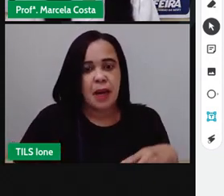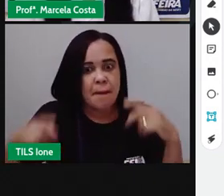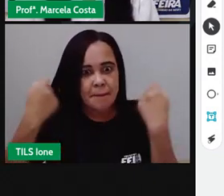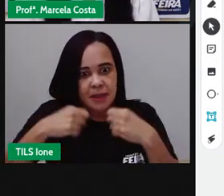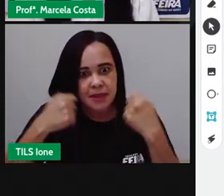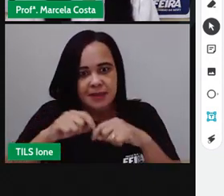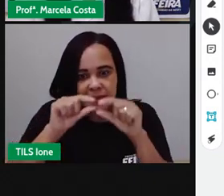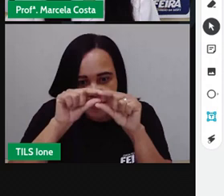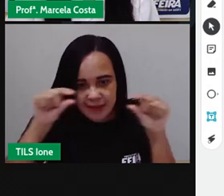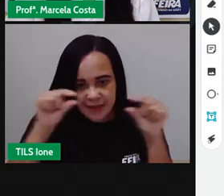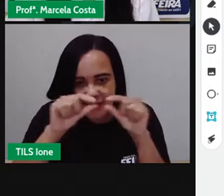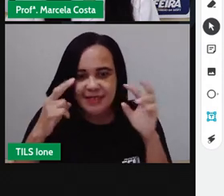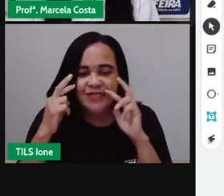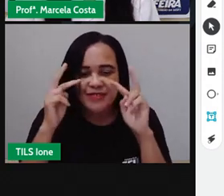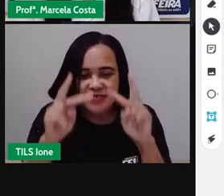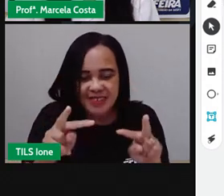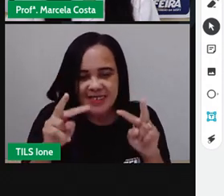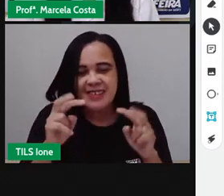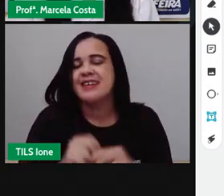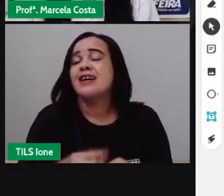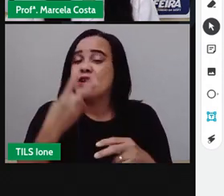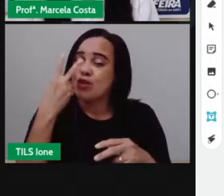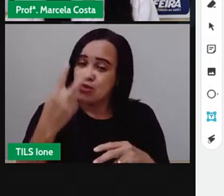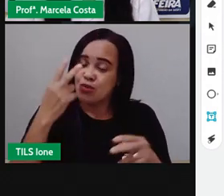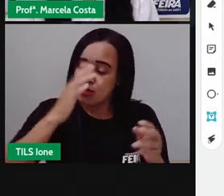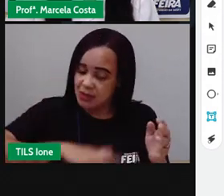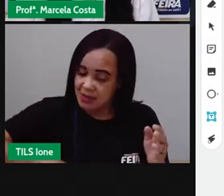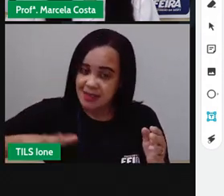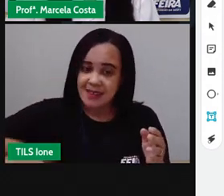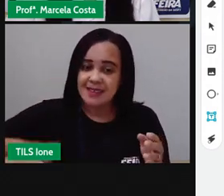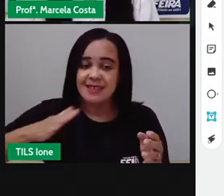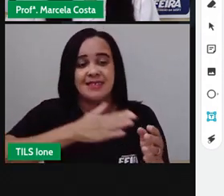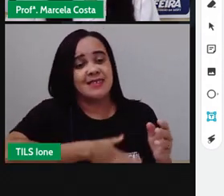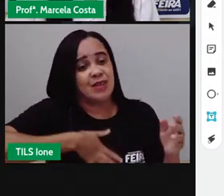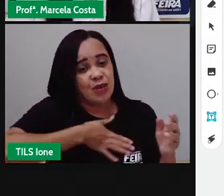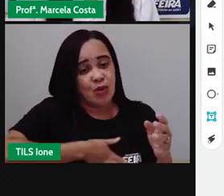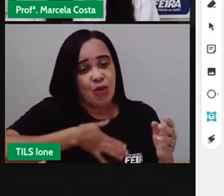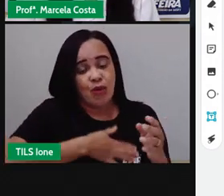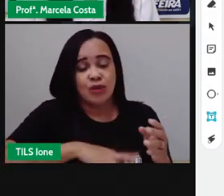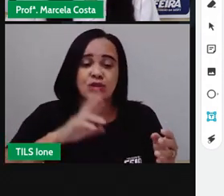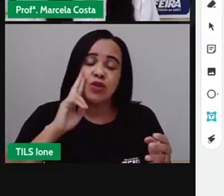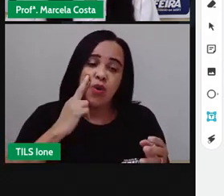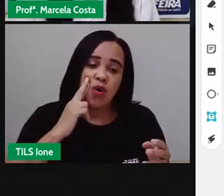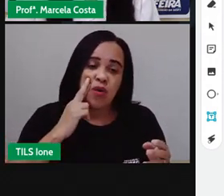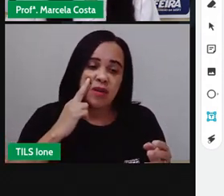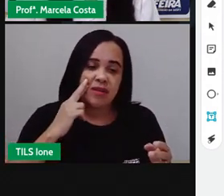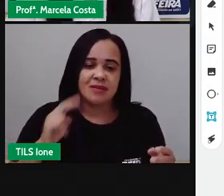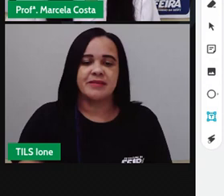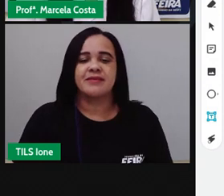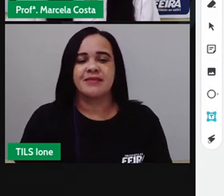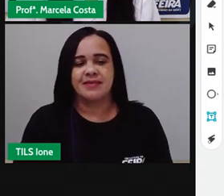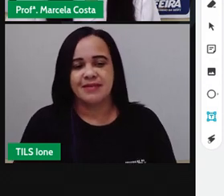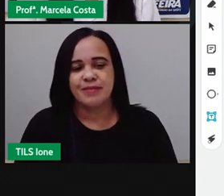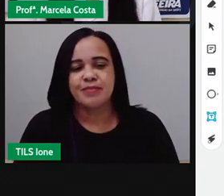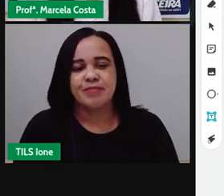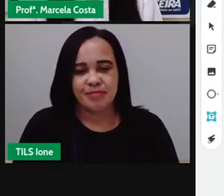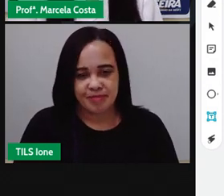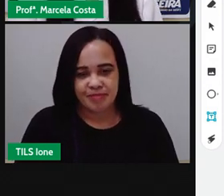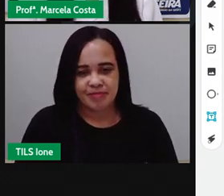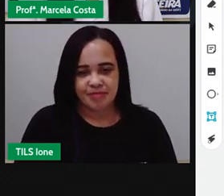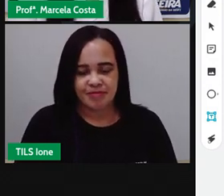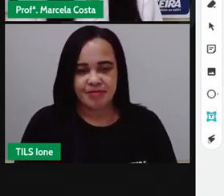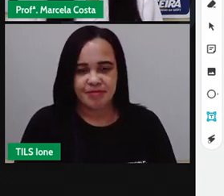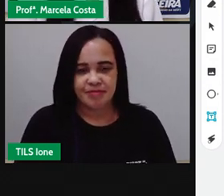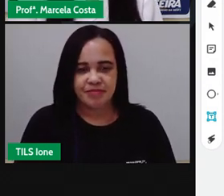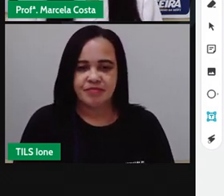que duas crianças gostaram de rosa então eu venho aqui ó lembrando